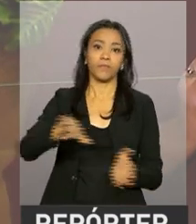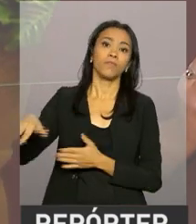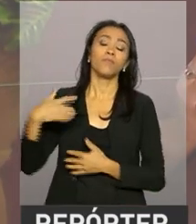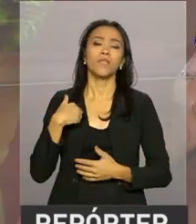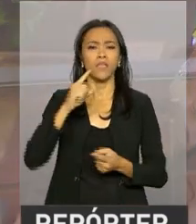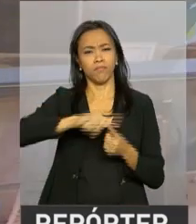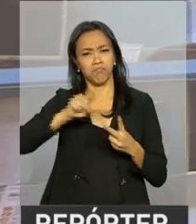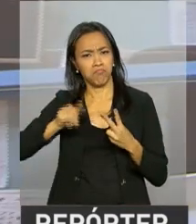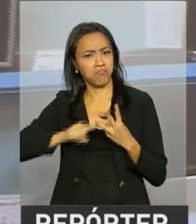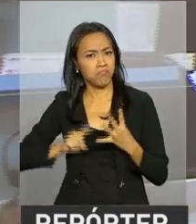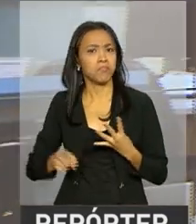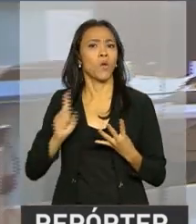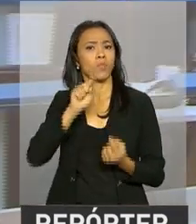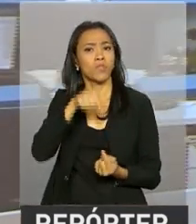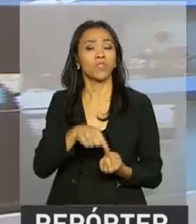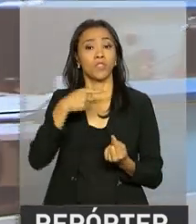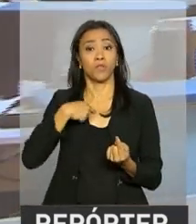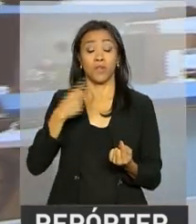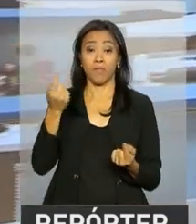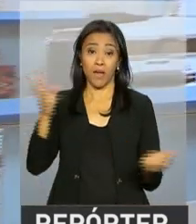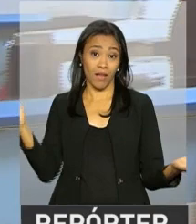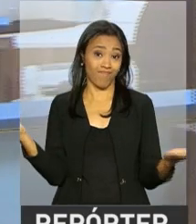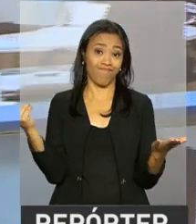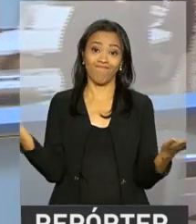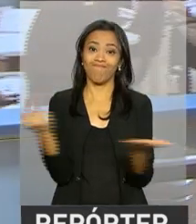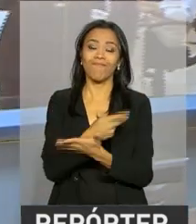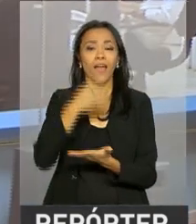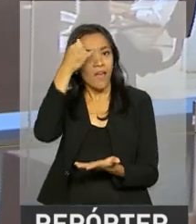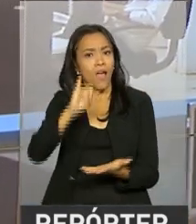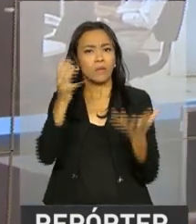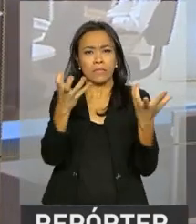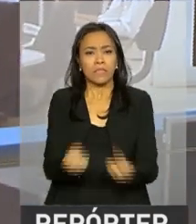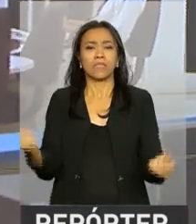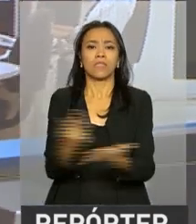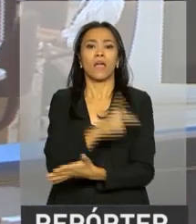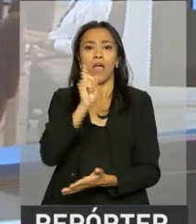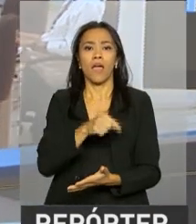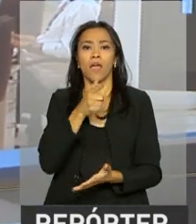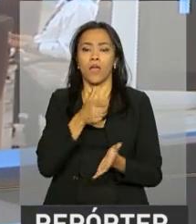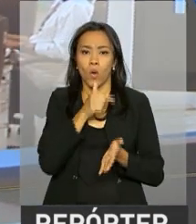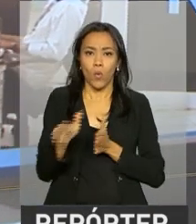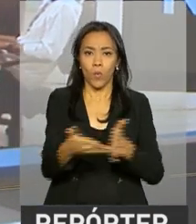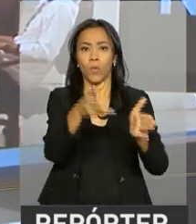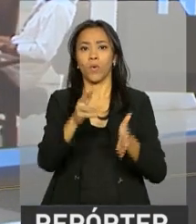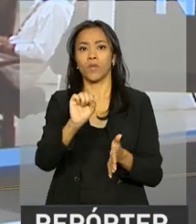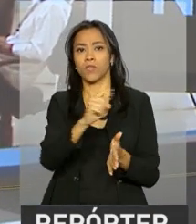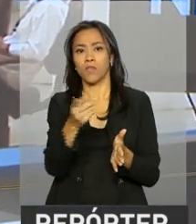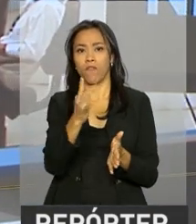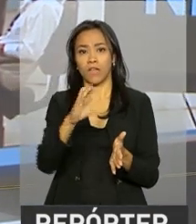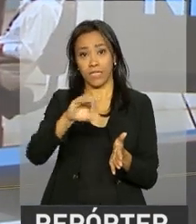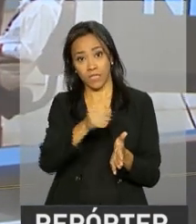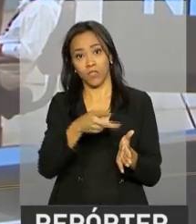entre as medidas do governo para enfrentar a seca no Nordeste está o projeto de integração do Rio São Francisco. A equipe da NBR